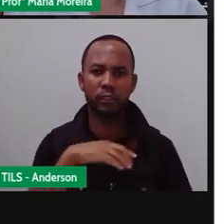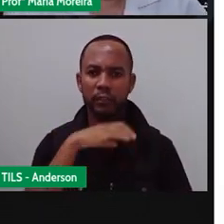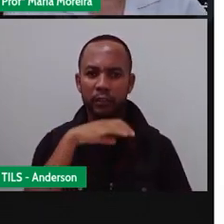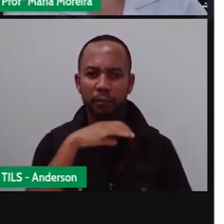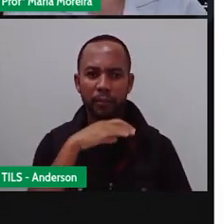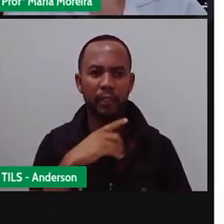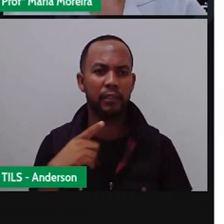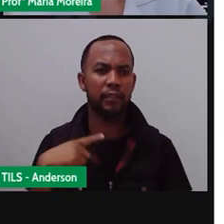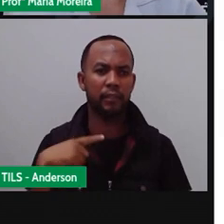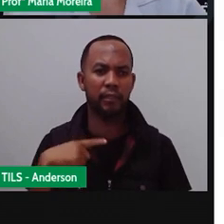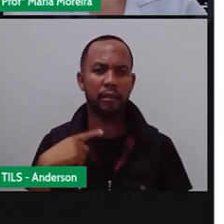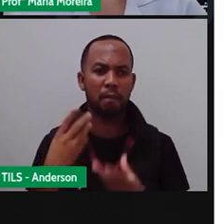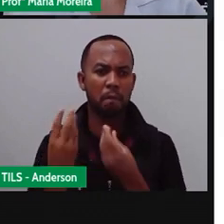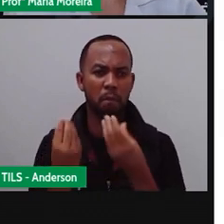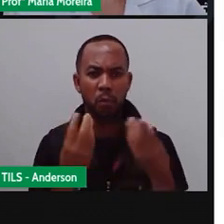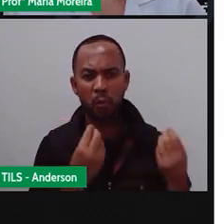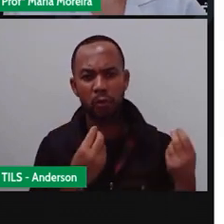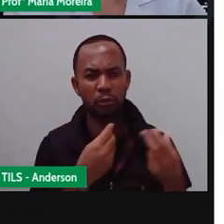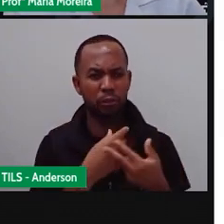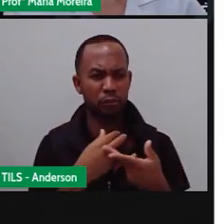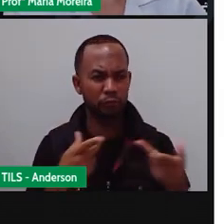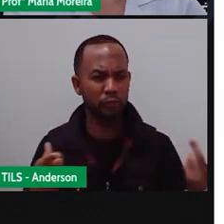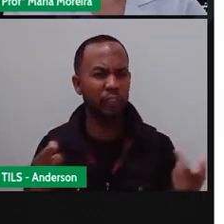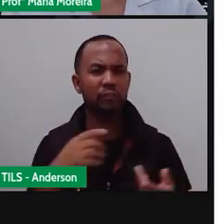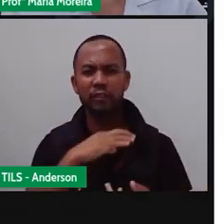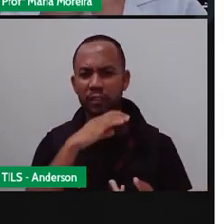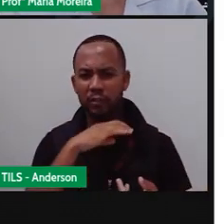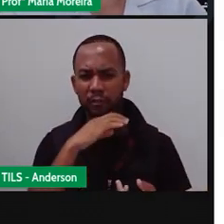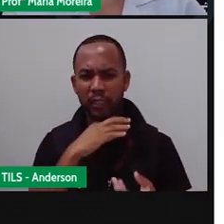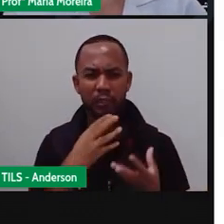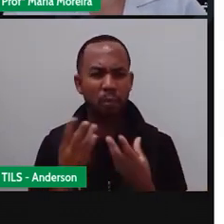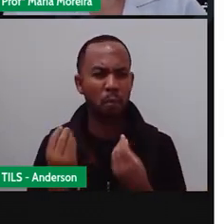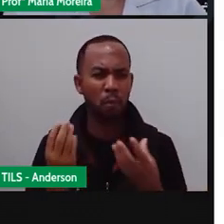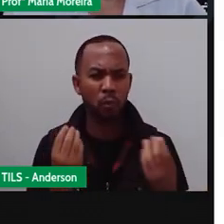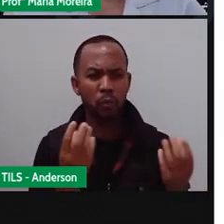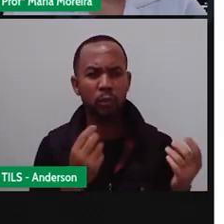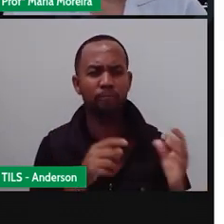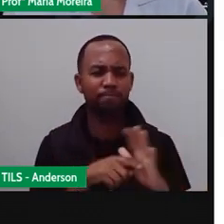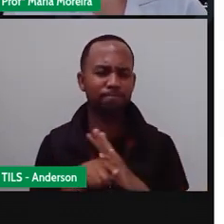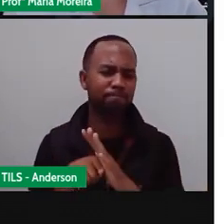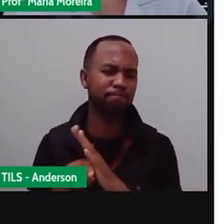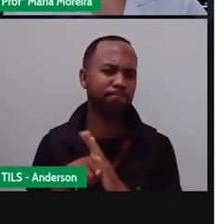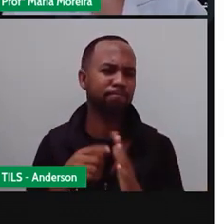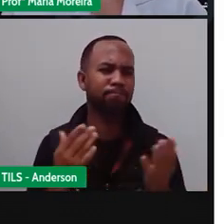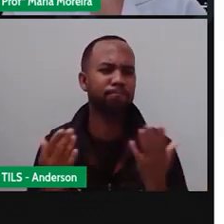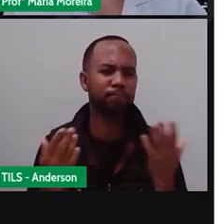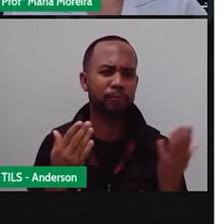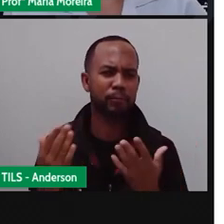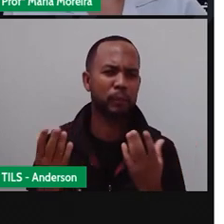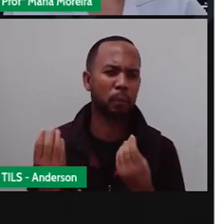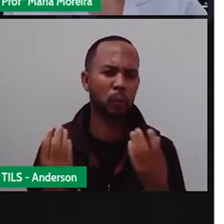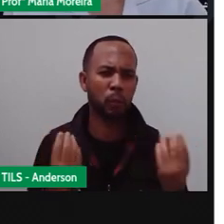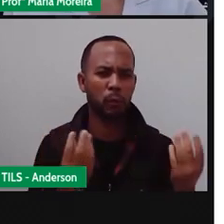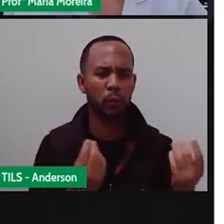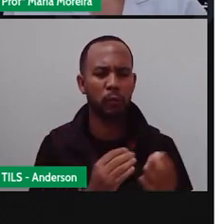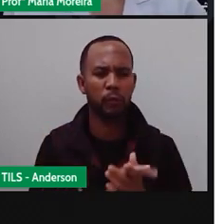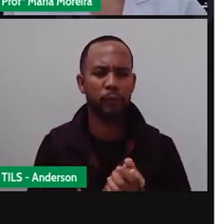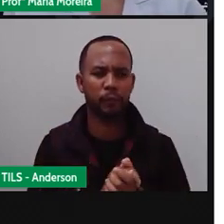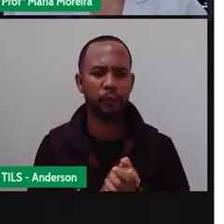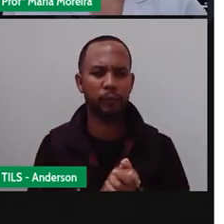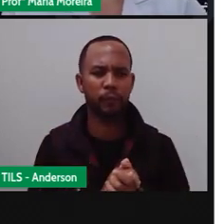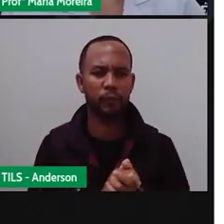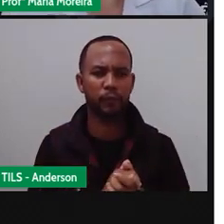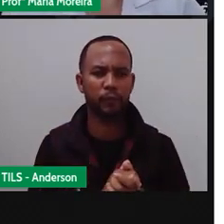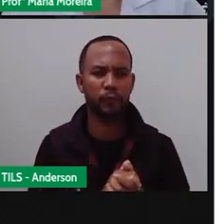muito para entrar. E olha só, o número de não avaliados é muito grande. Essas